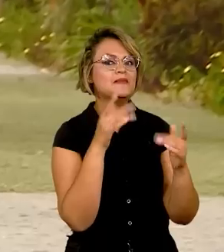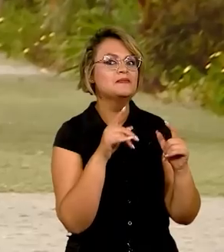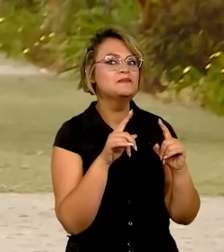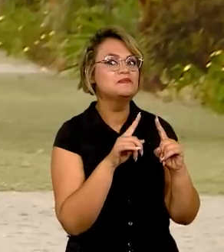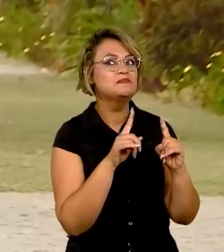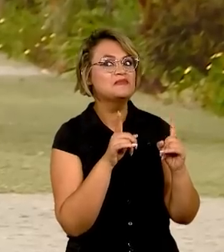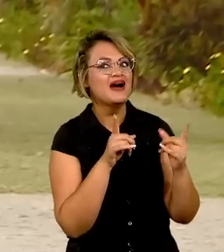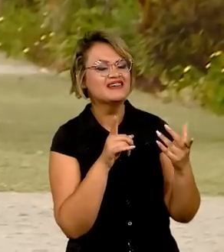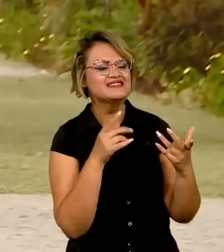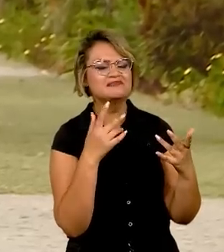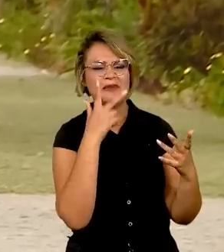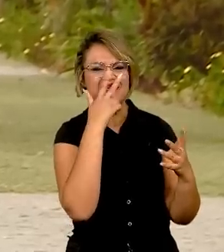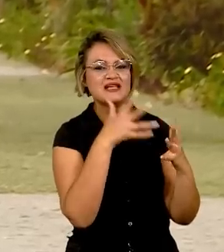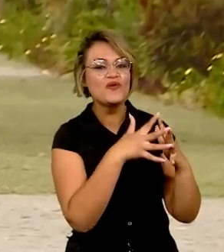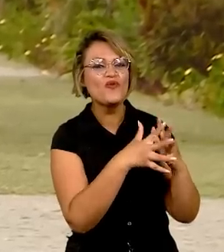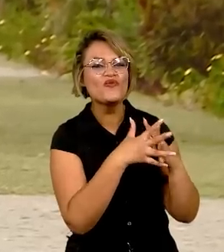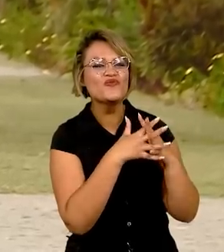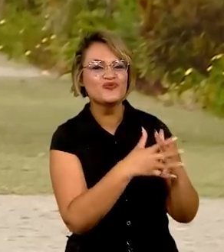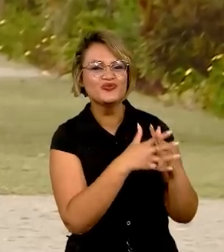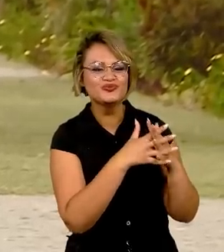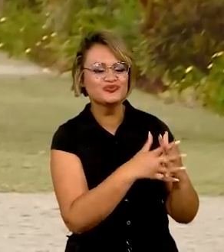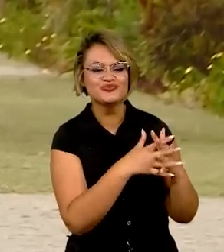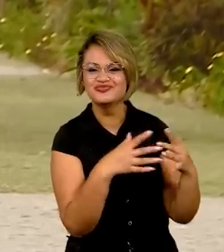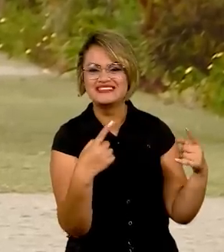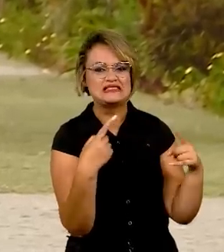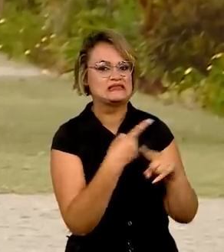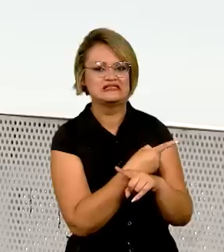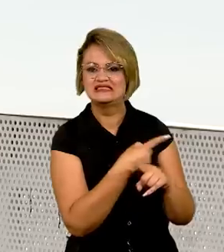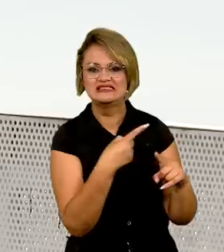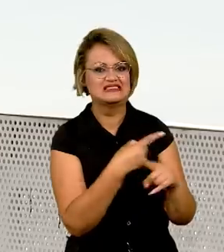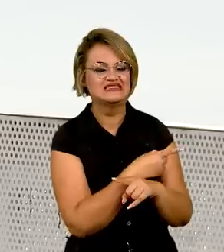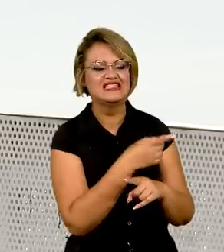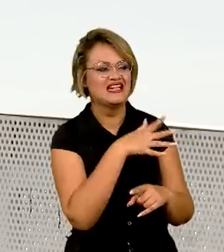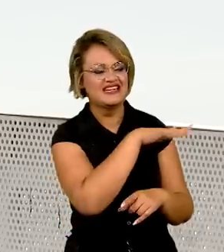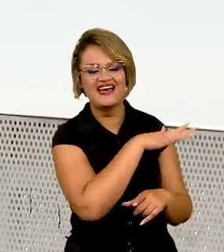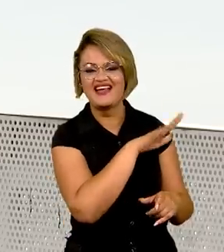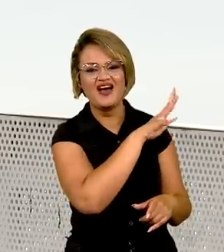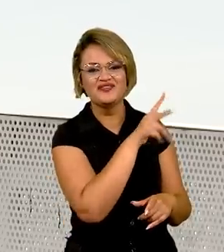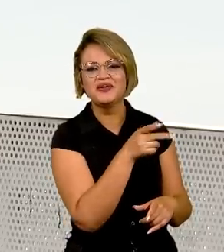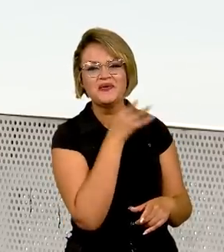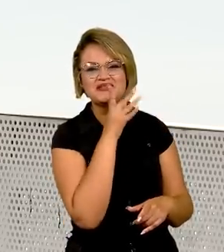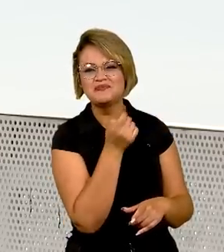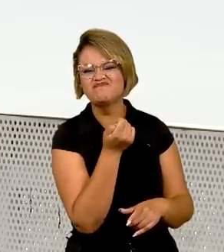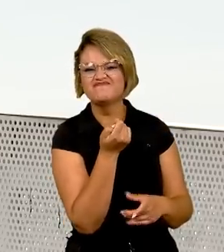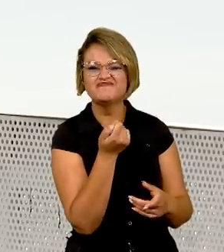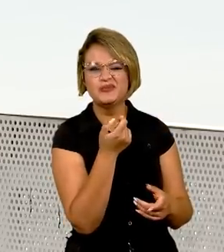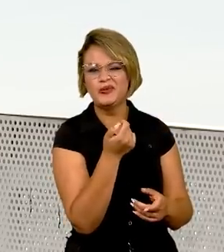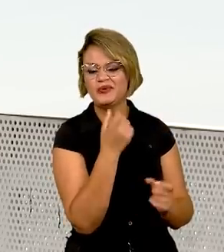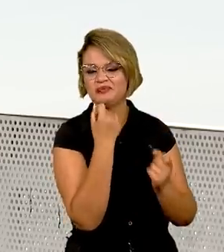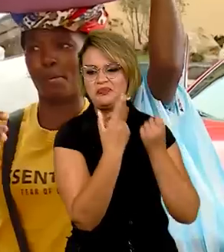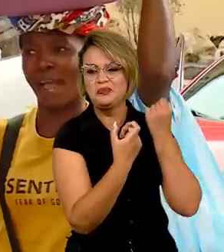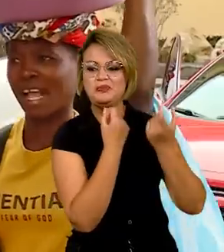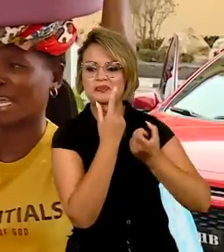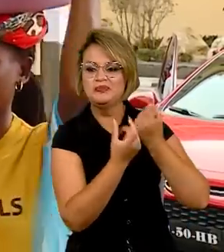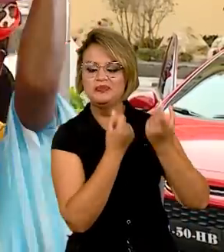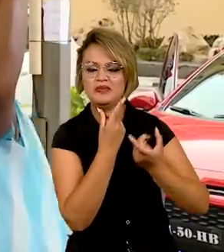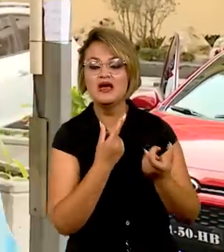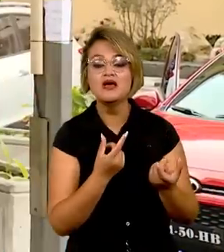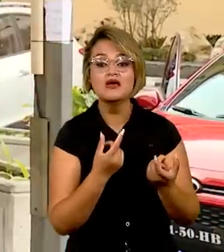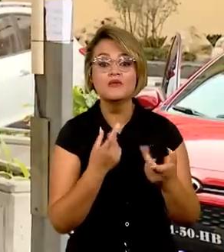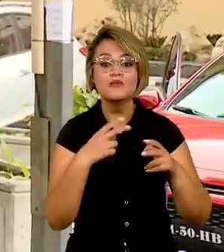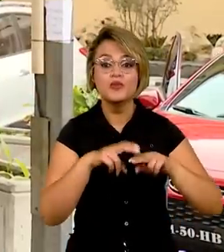confusa, muito deturpada até, sobre o continente africano. Ao ponto de...